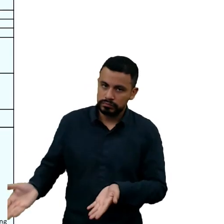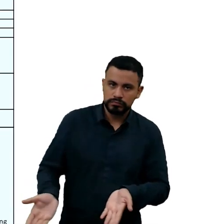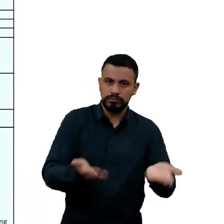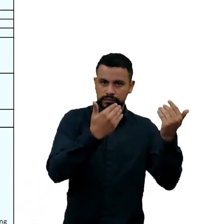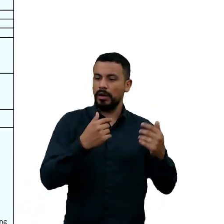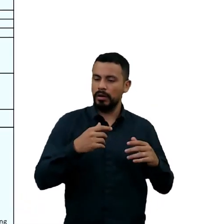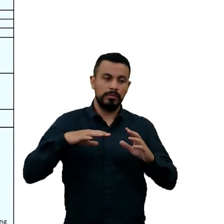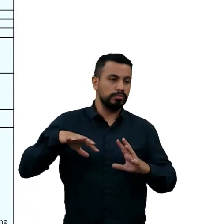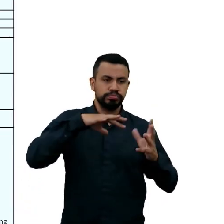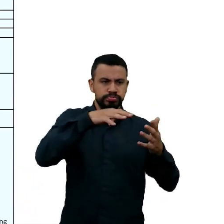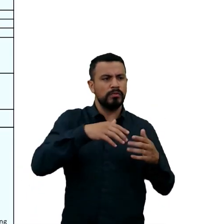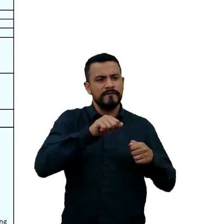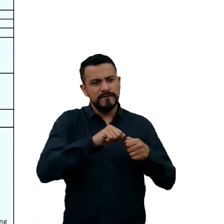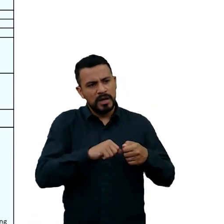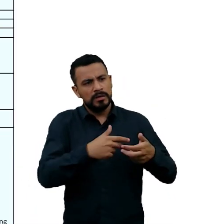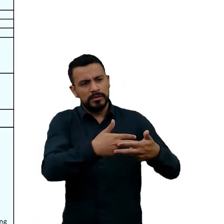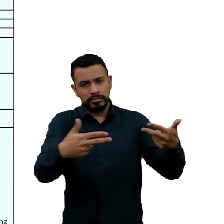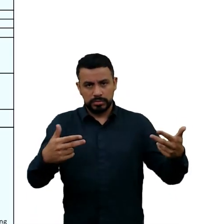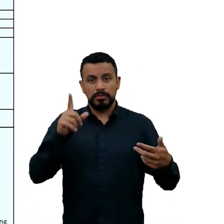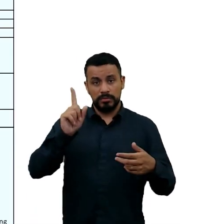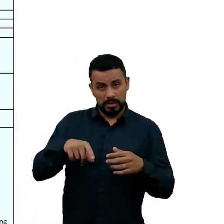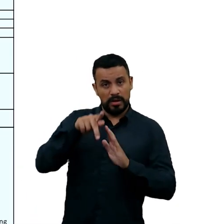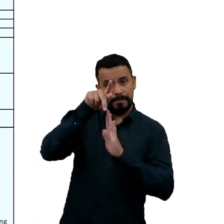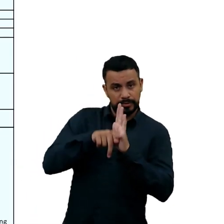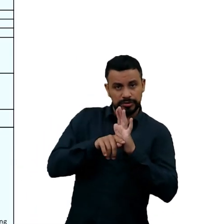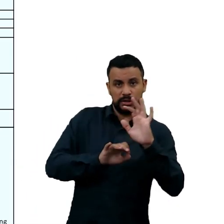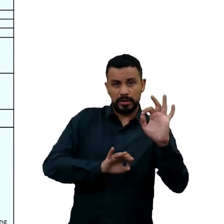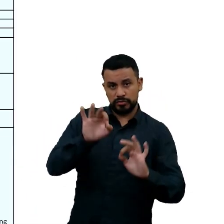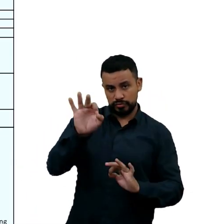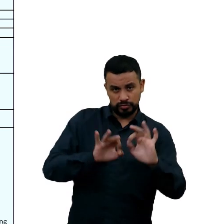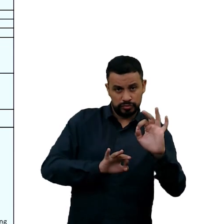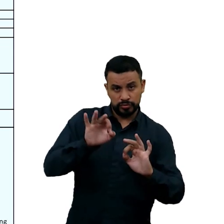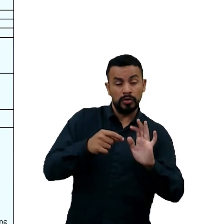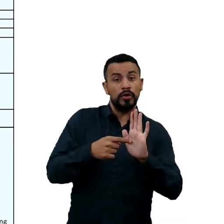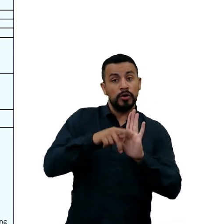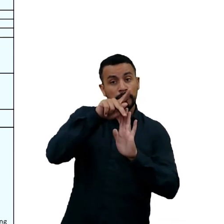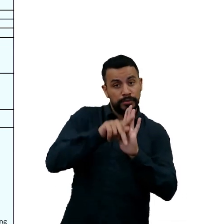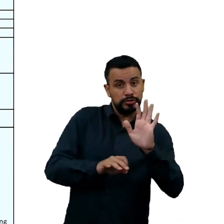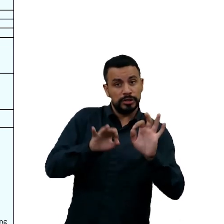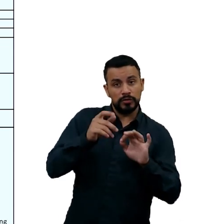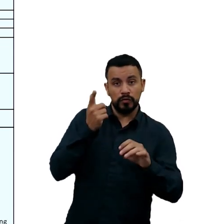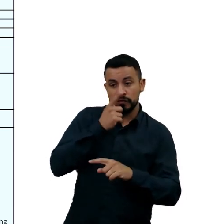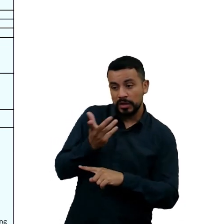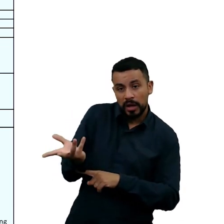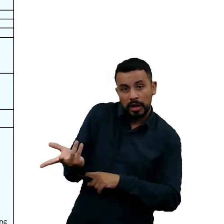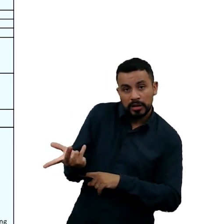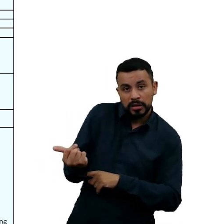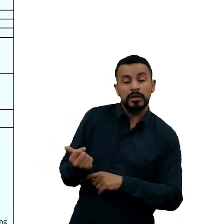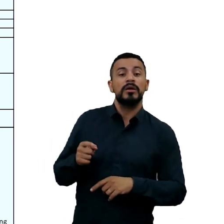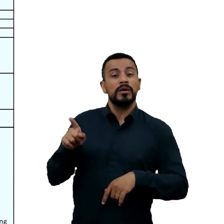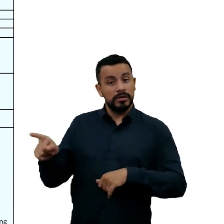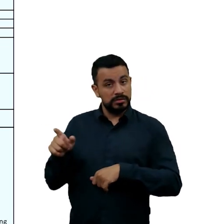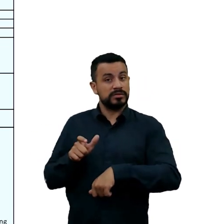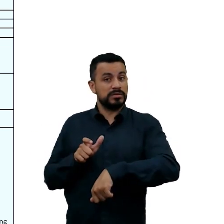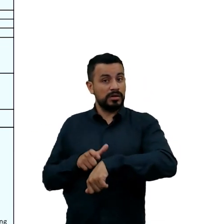isso é feito via projetos, projetos que sejam envolventes e esse tempo que